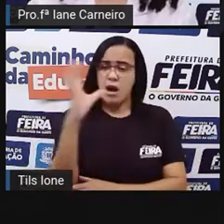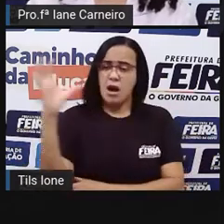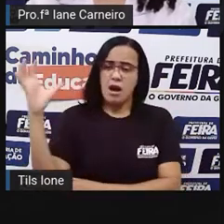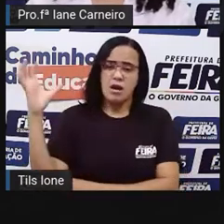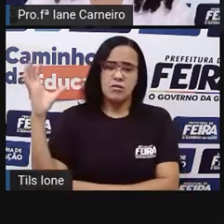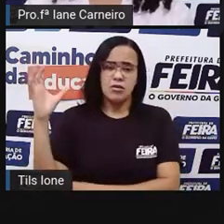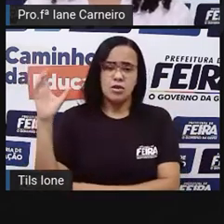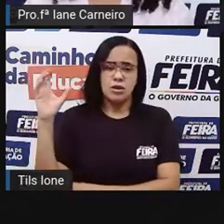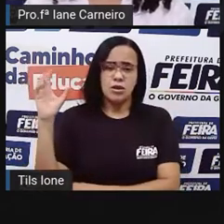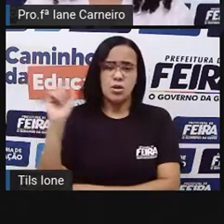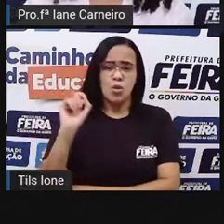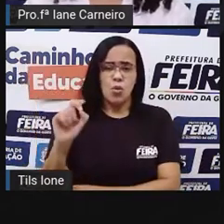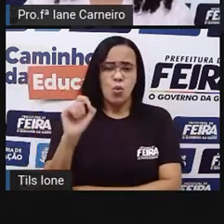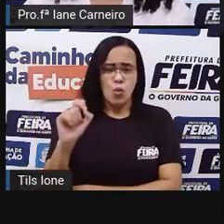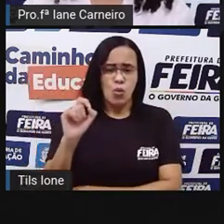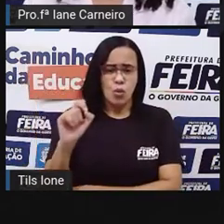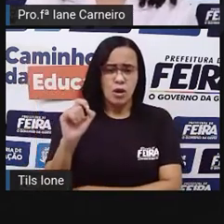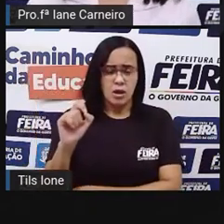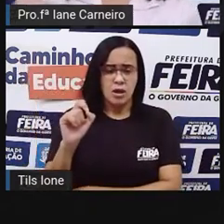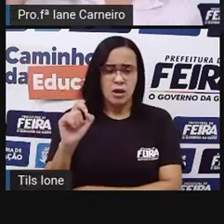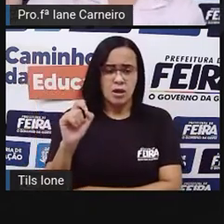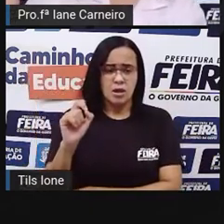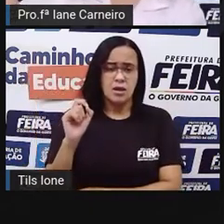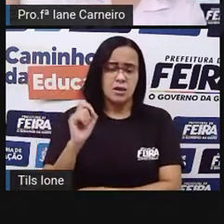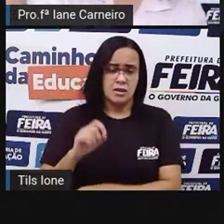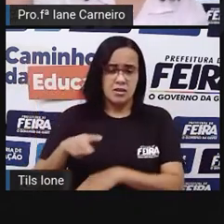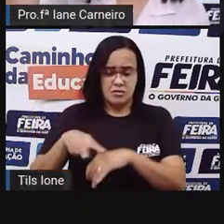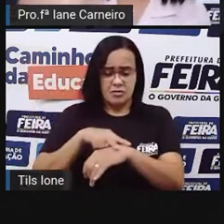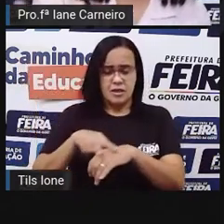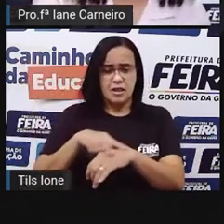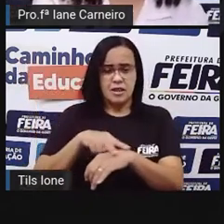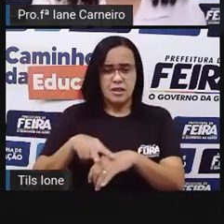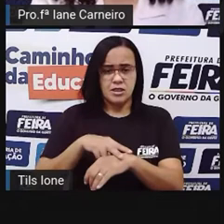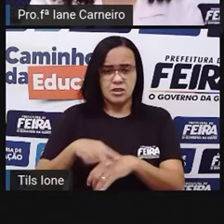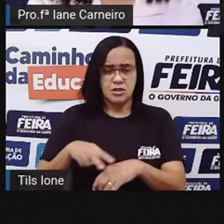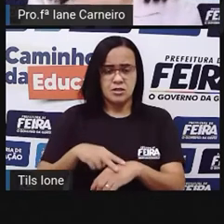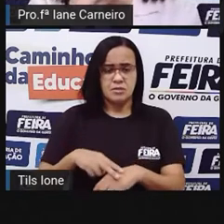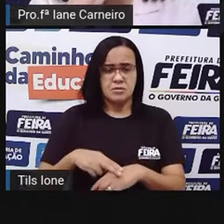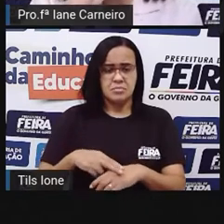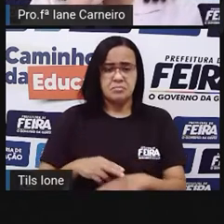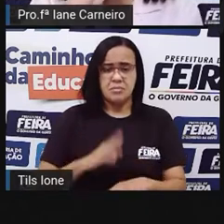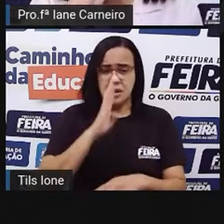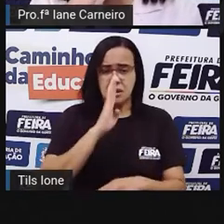Tem, ó, o matinho aqui, né? Na frente do matinho tem o quê?